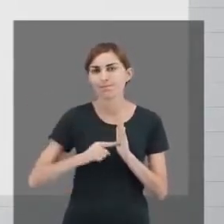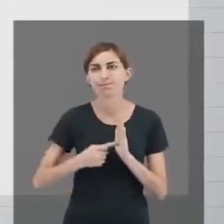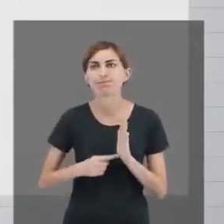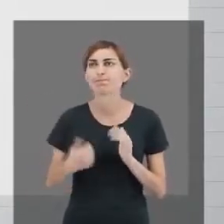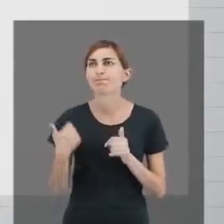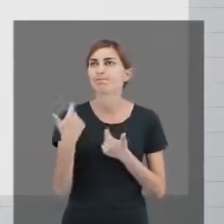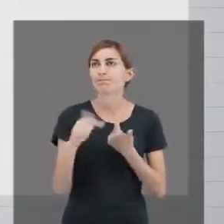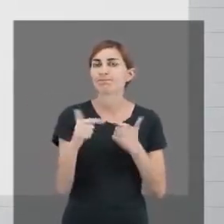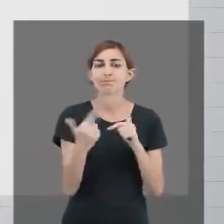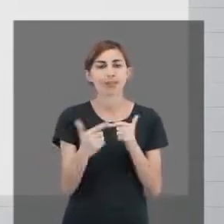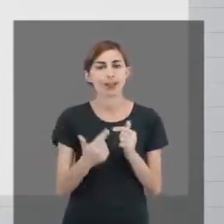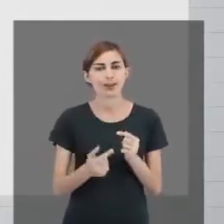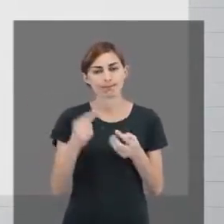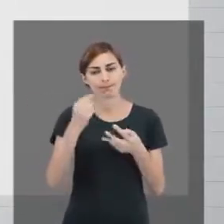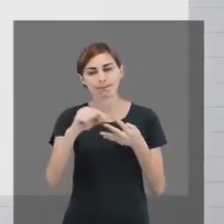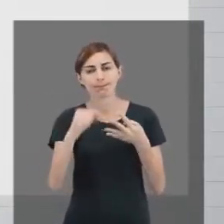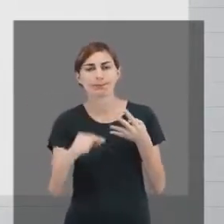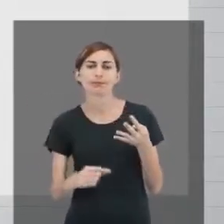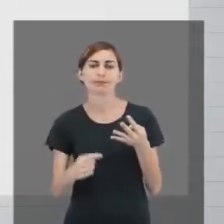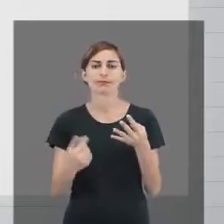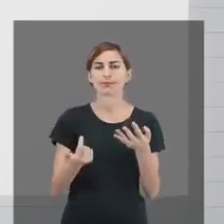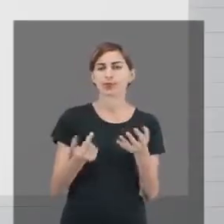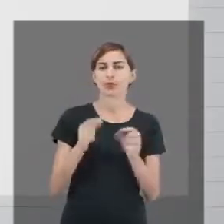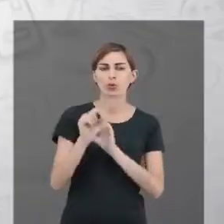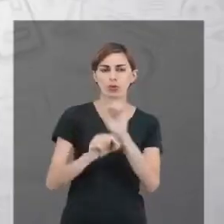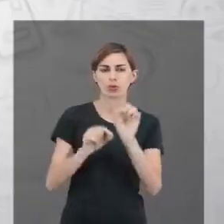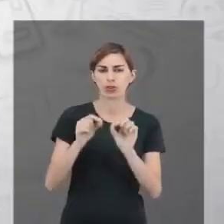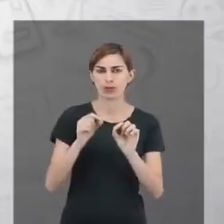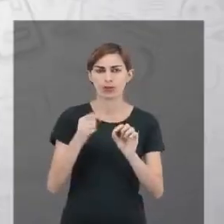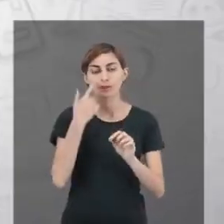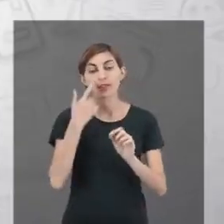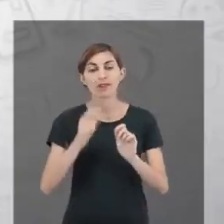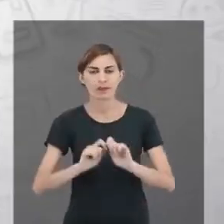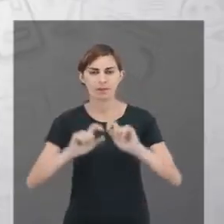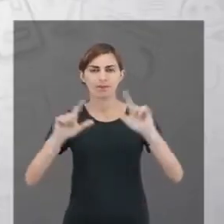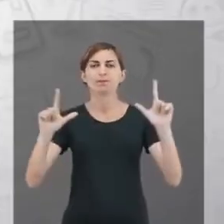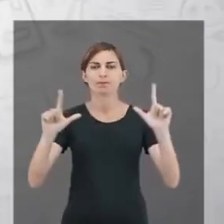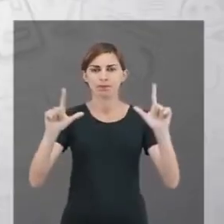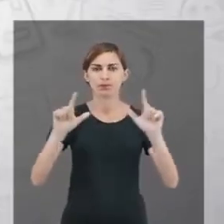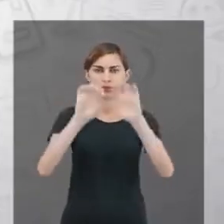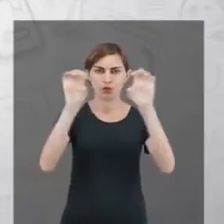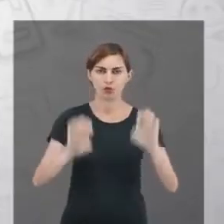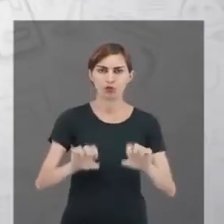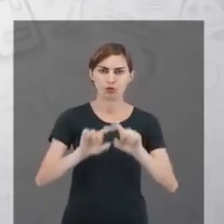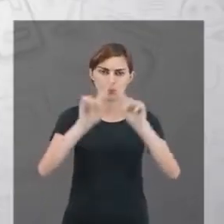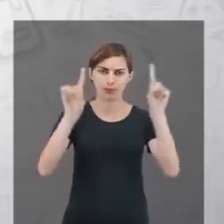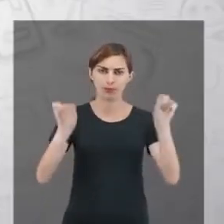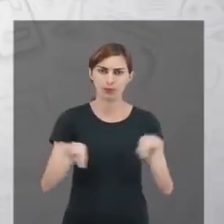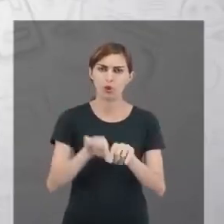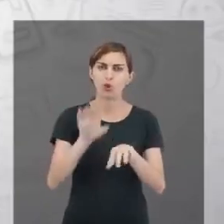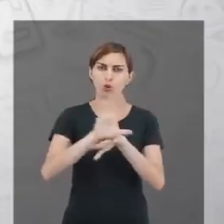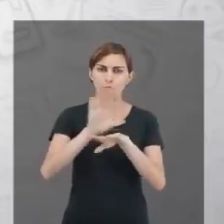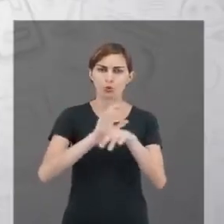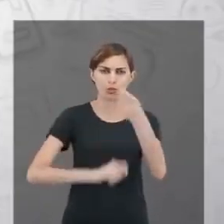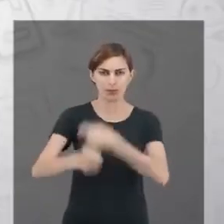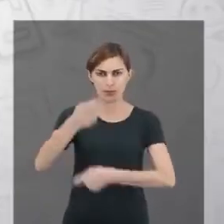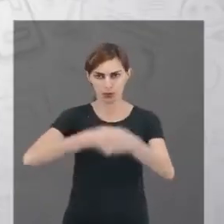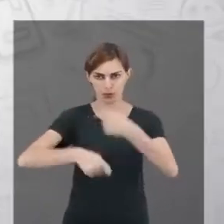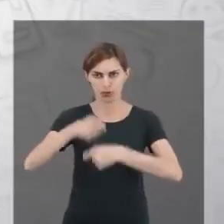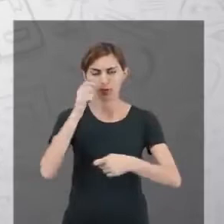estudante, está entrando... Vamos supor, observe aí na tela um exemplo da estrutura do curso de administração.